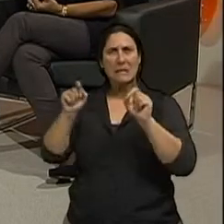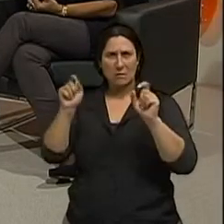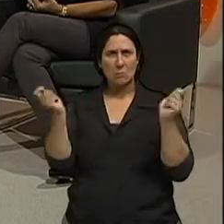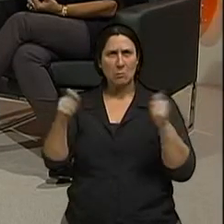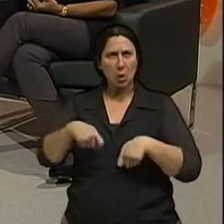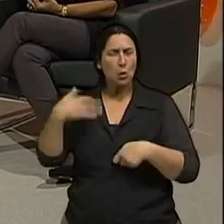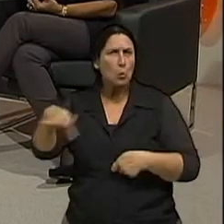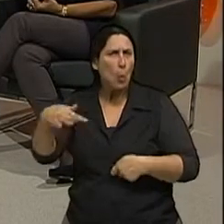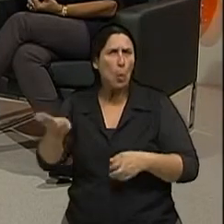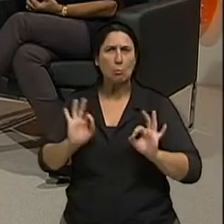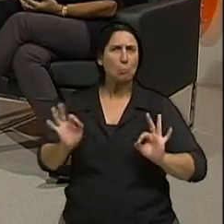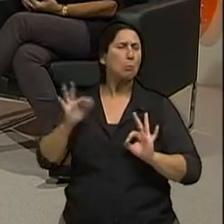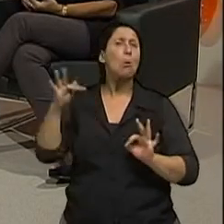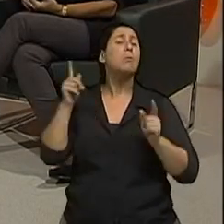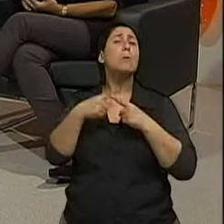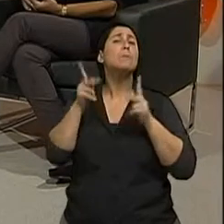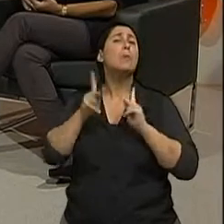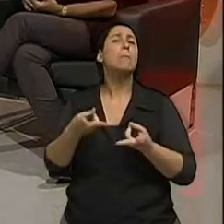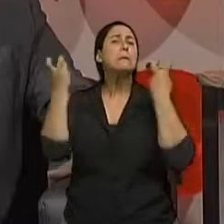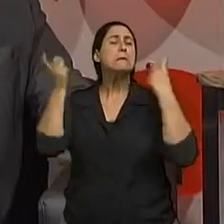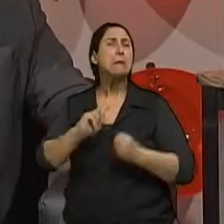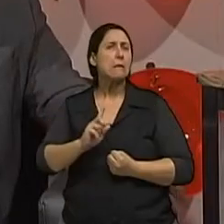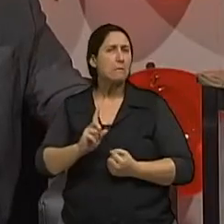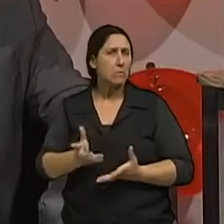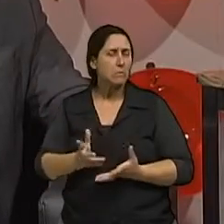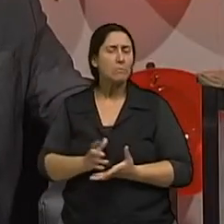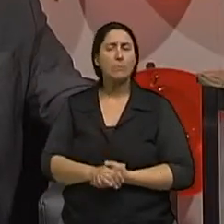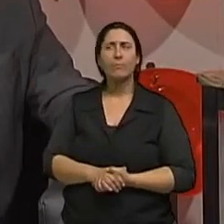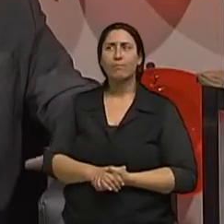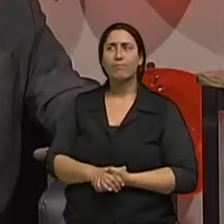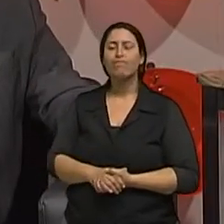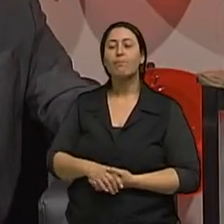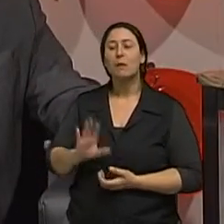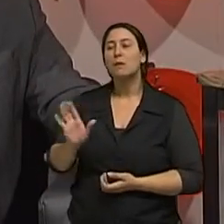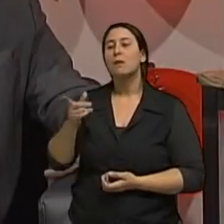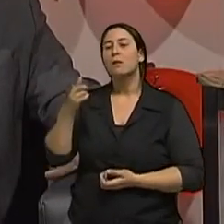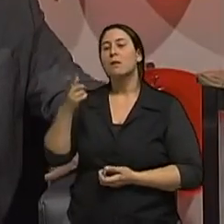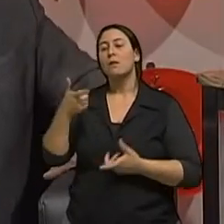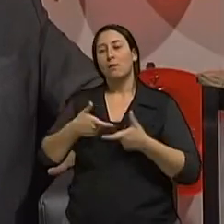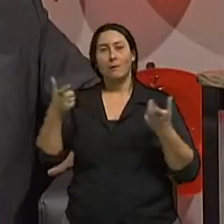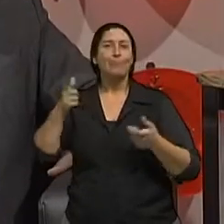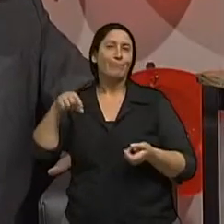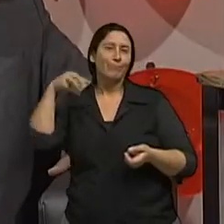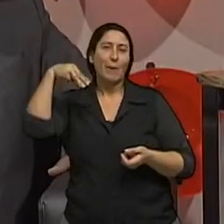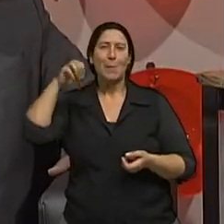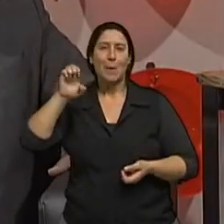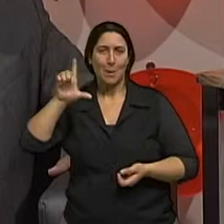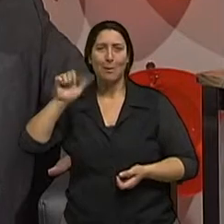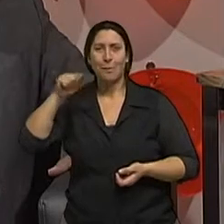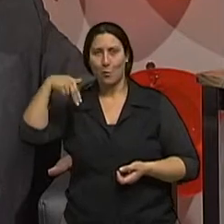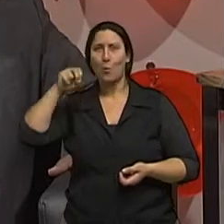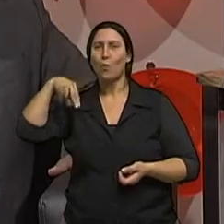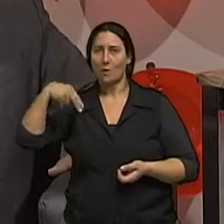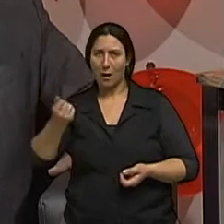a grande maioria das vezes as lesões de melanoma são incapazes de provocar